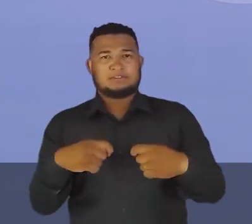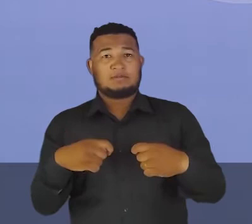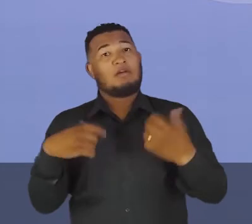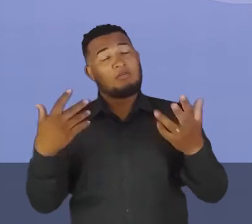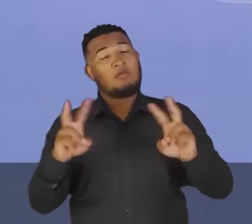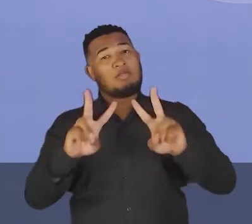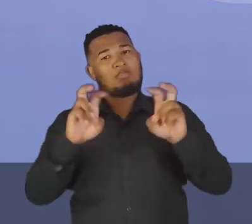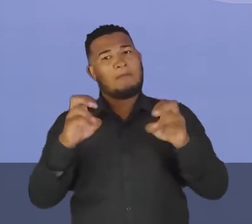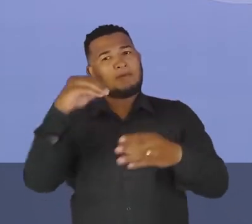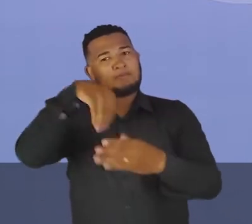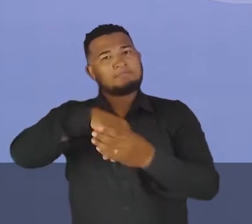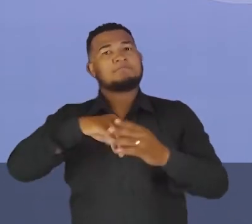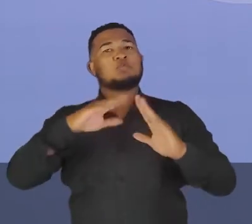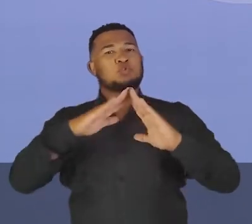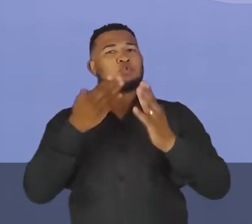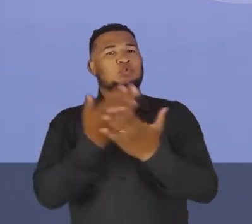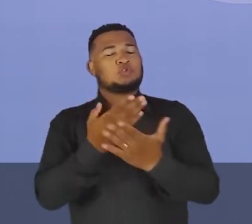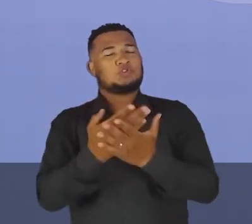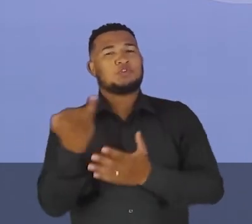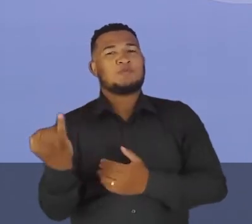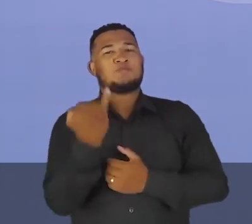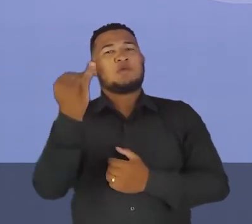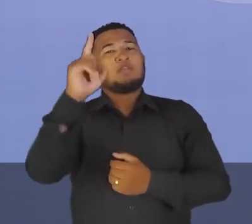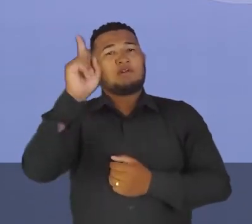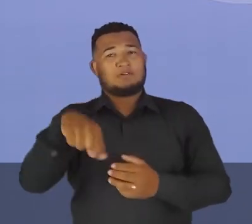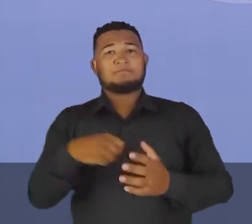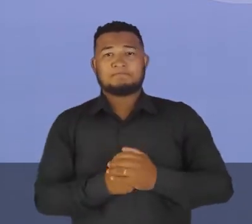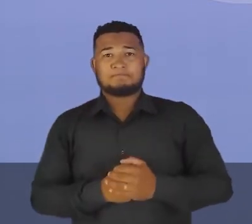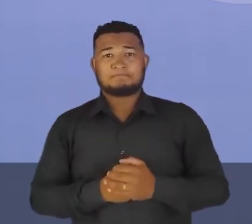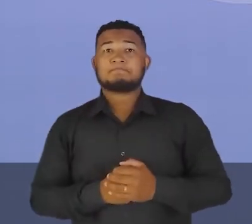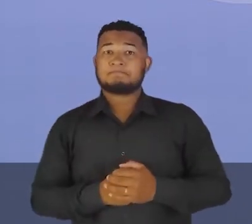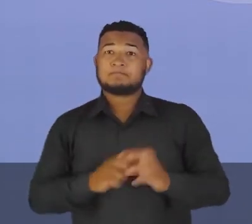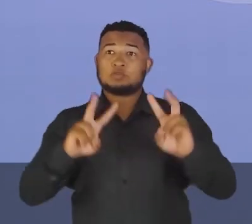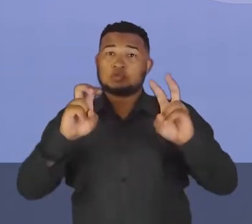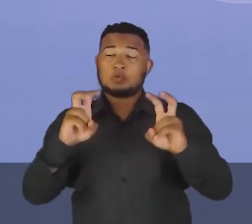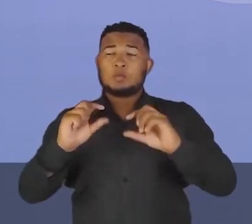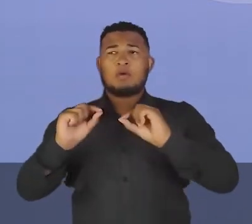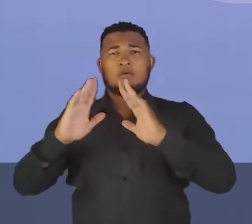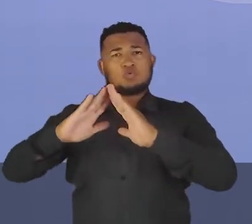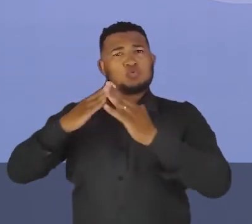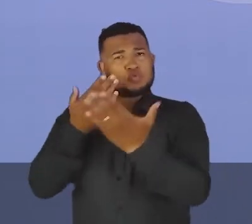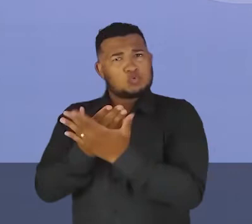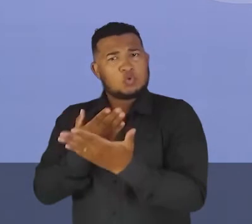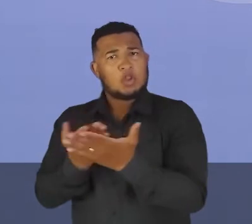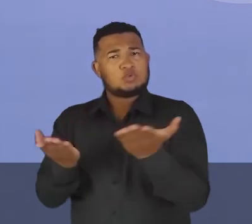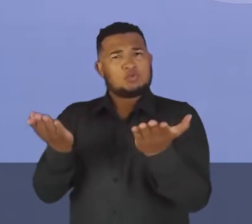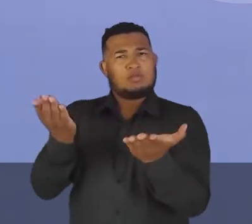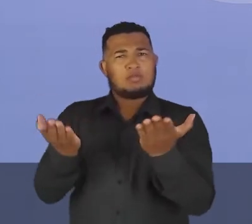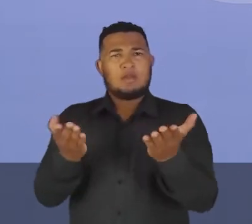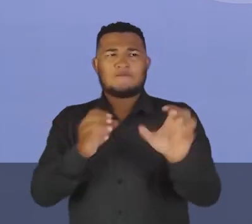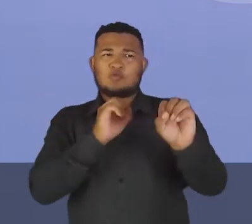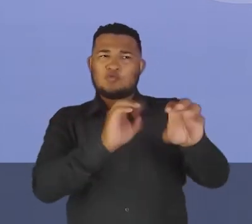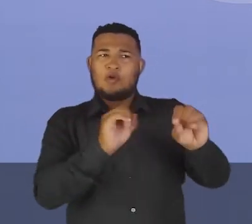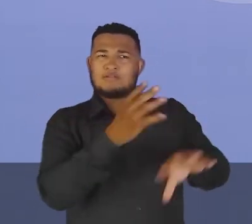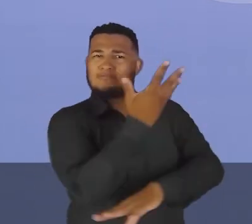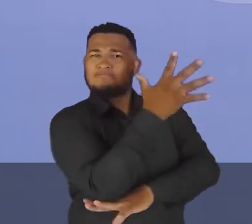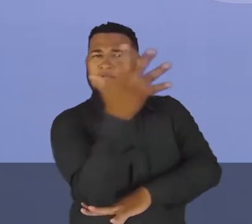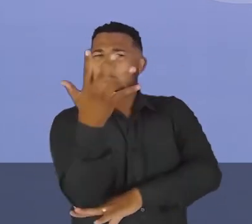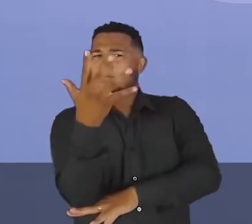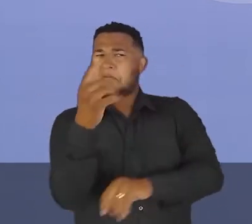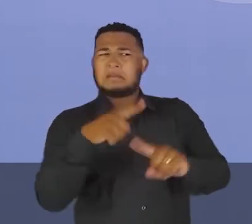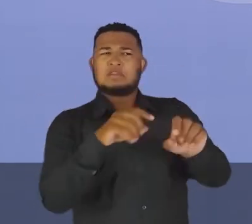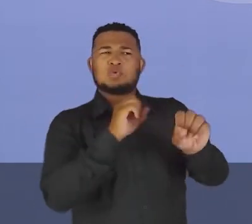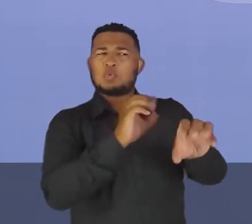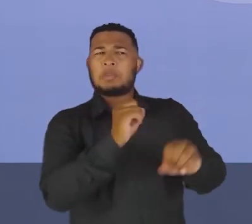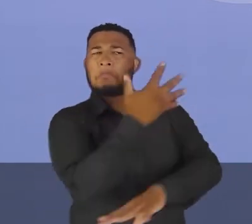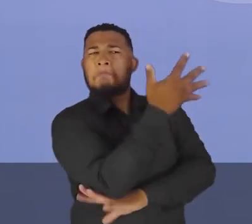aula é muito importante, tá? A gente está falando de educação ambiental, a gente está falando de escola sustentável, mas o que é educação ambiental? O que significa